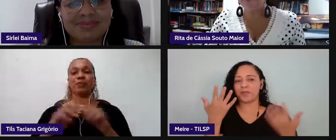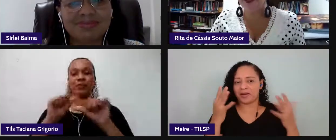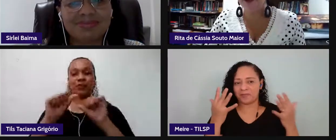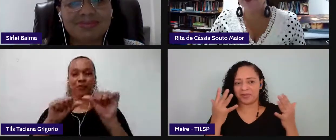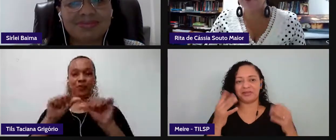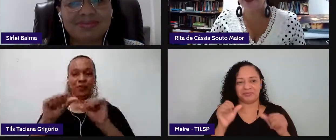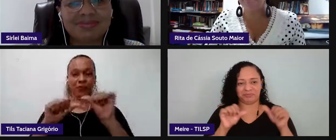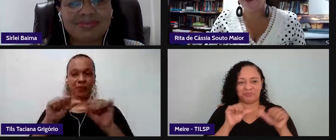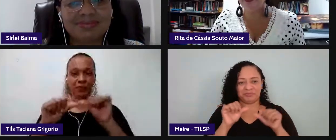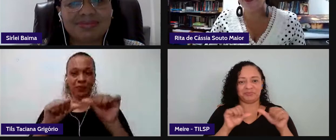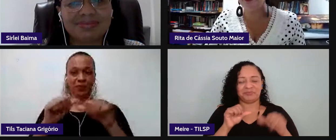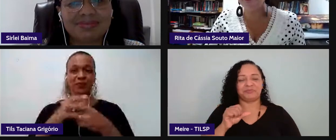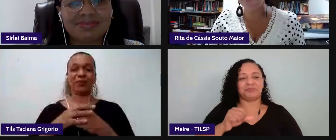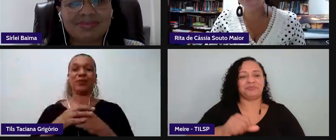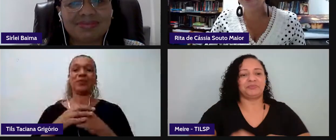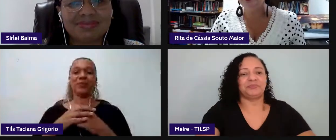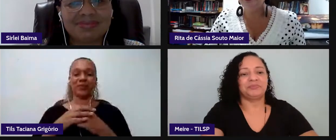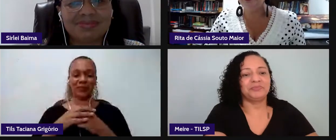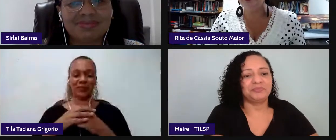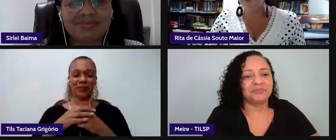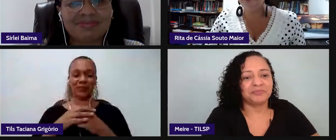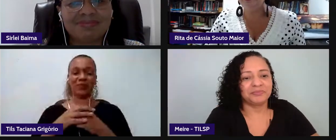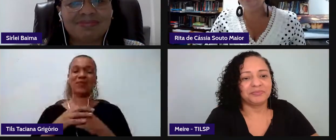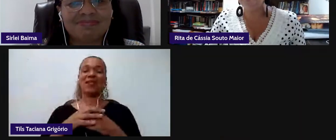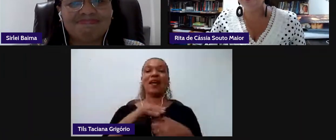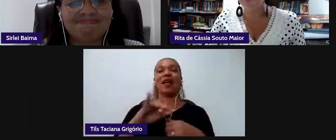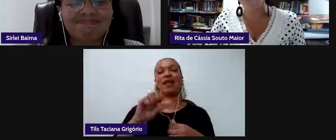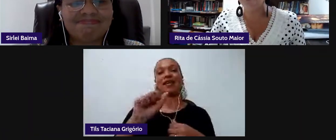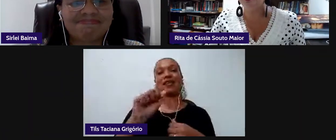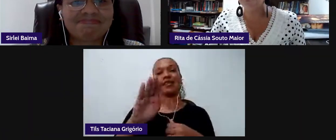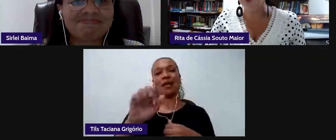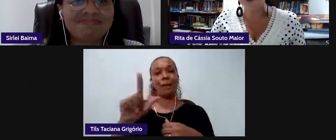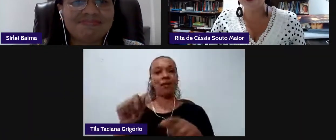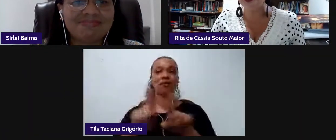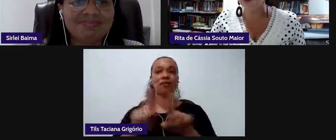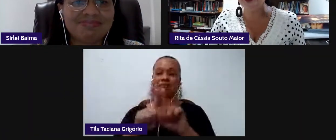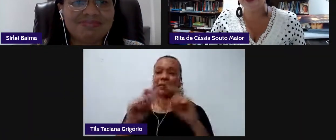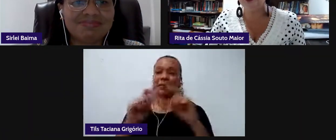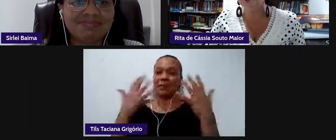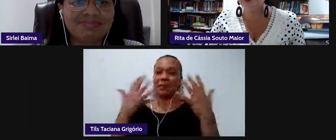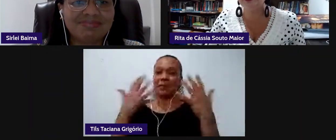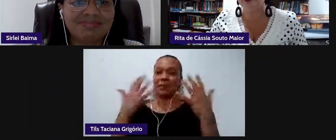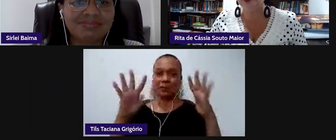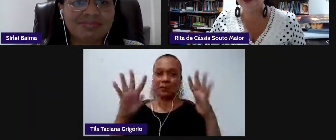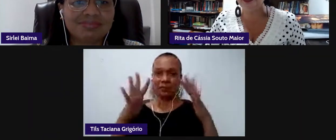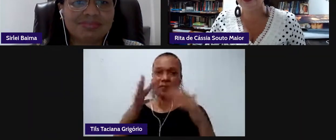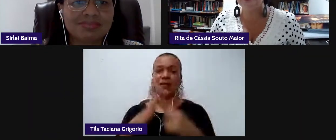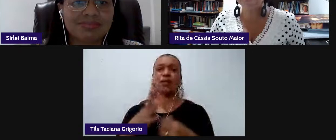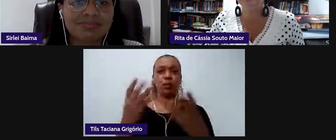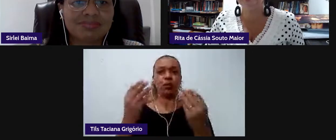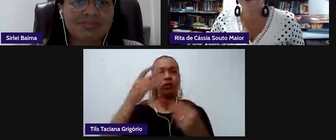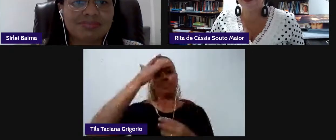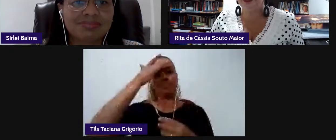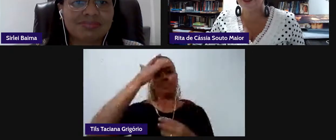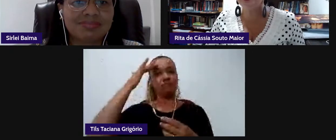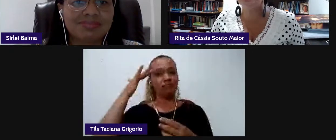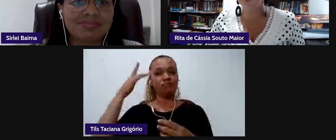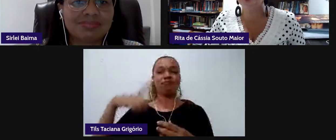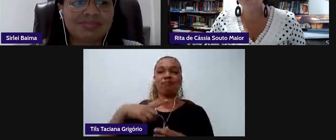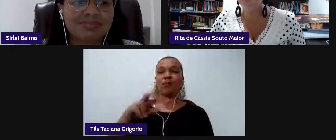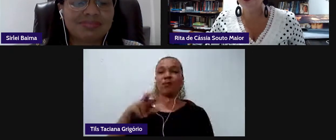Isabela também dá os parabéns então muita gente aqui Rosana Portela excelente